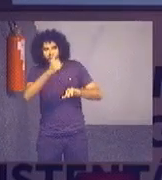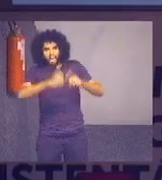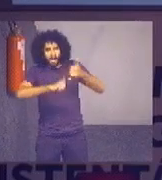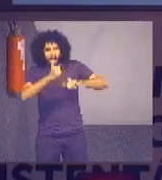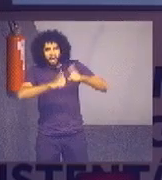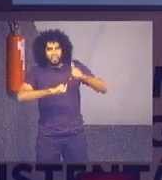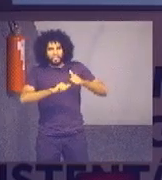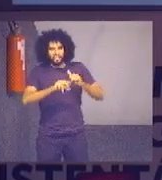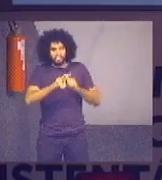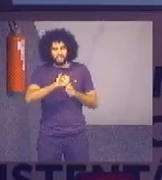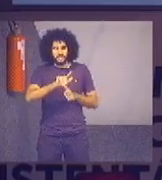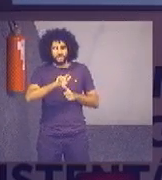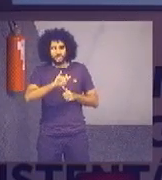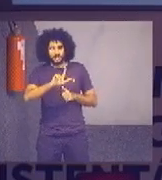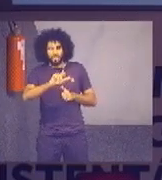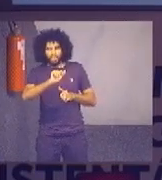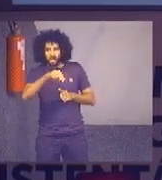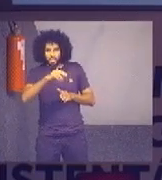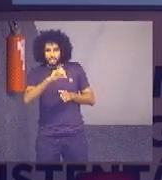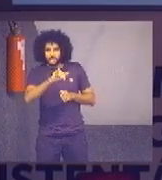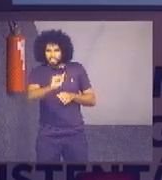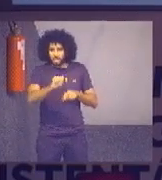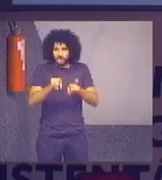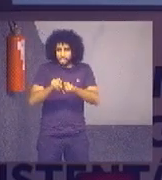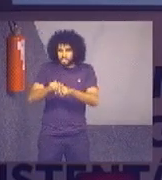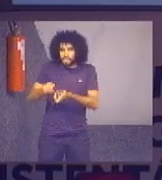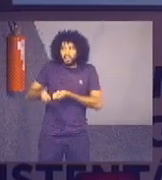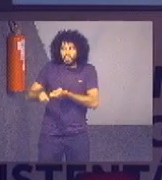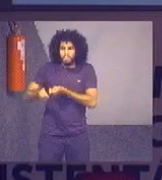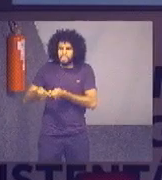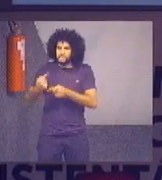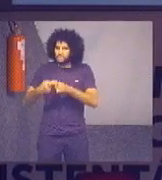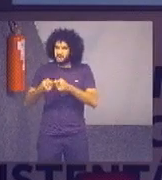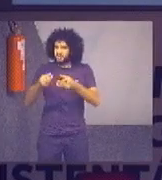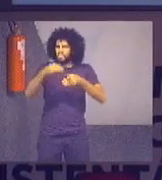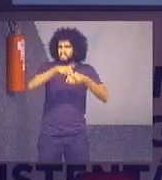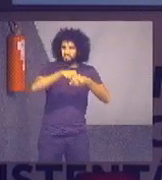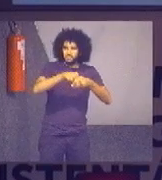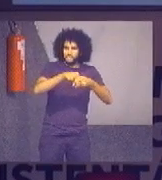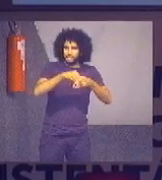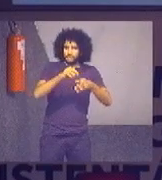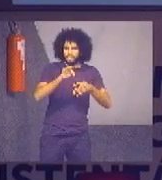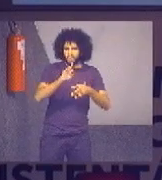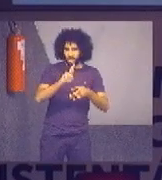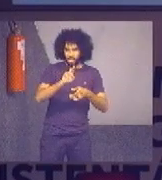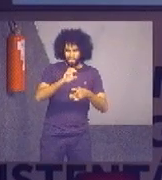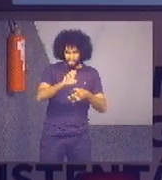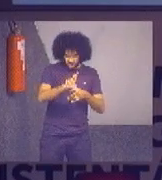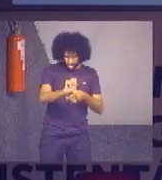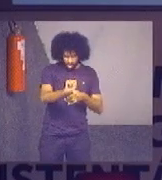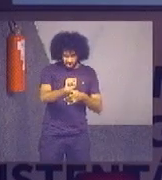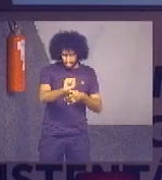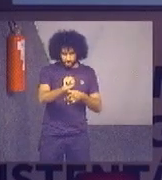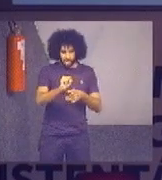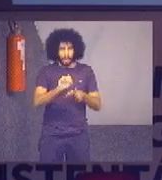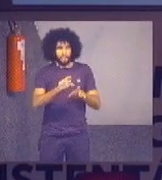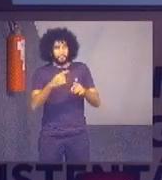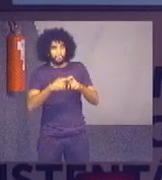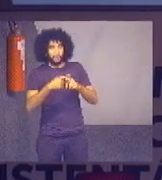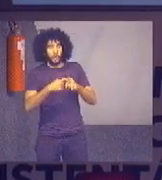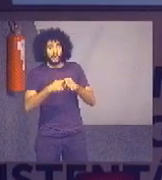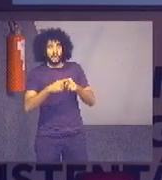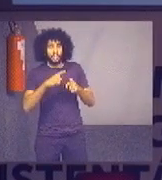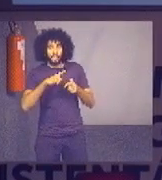vigilância e limpeza? Por que esses indicadores estão dentro do PLS? E aqui a gente tem resposta, porque eles consomem uma fatia importante